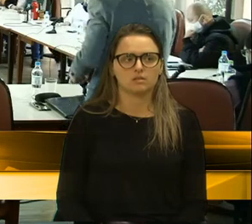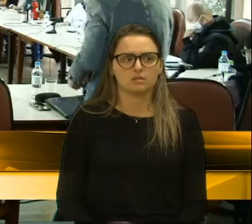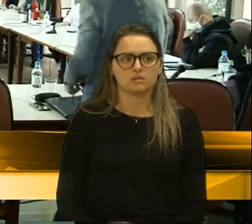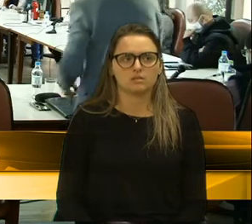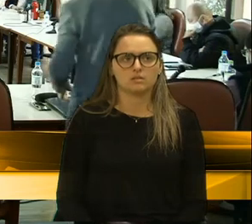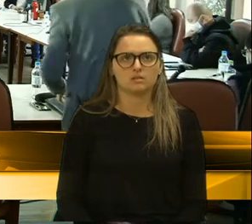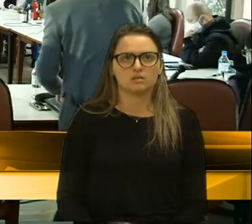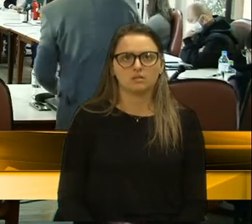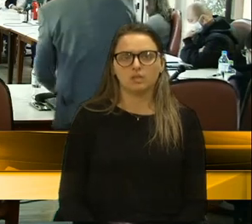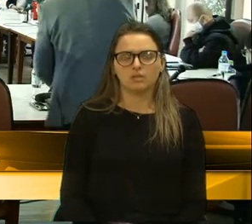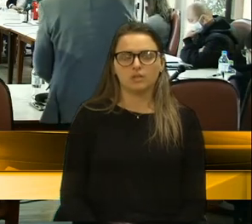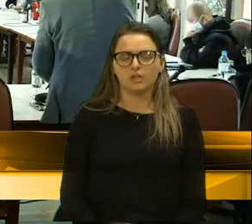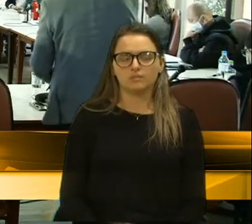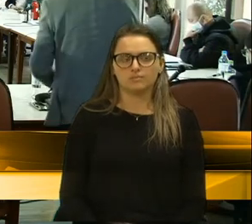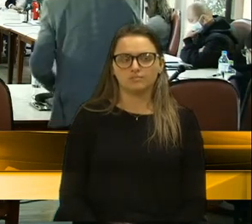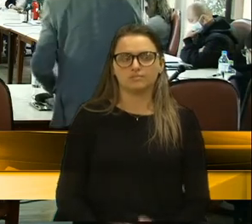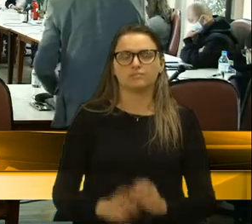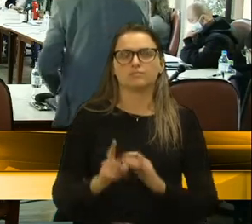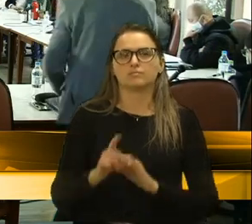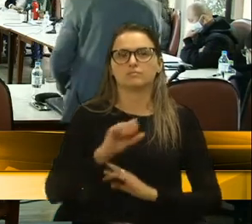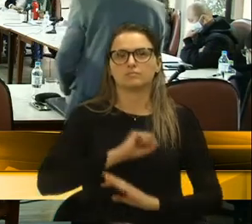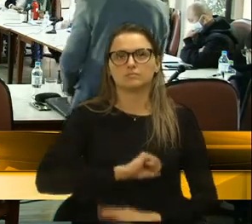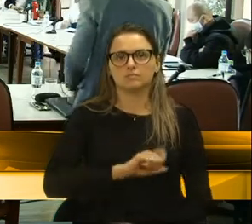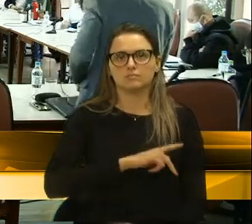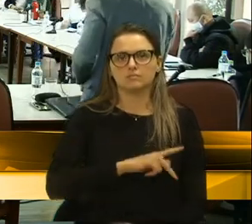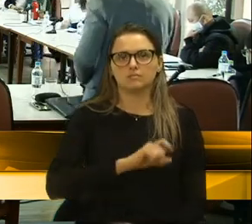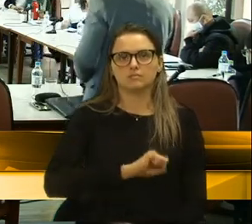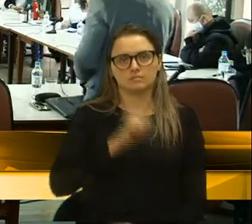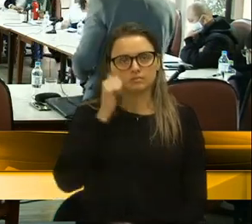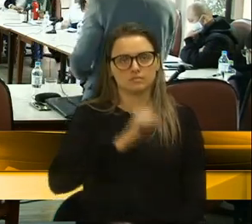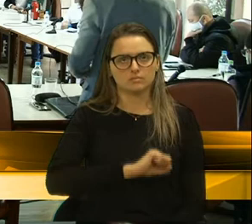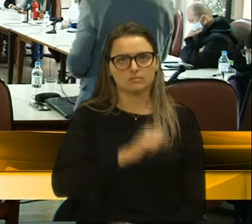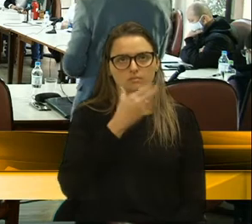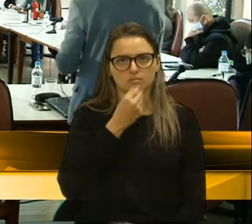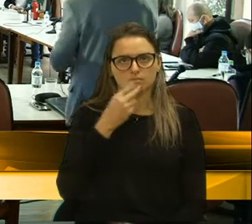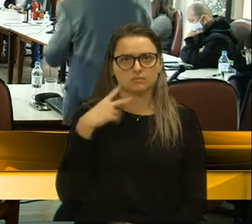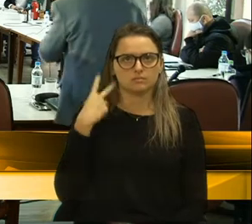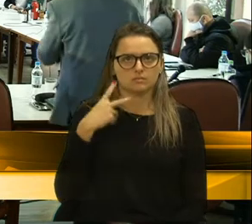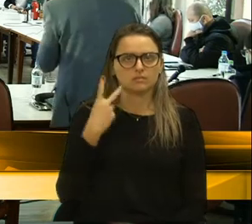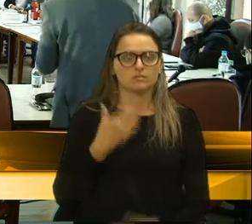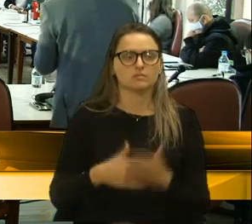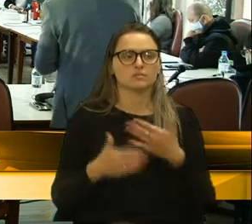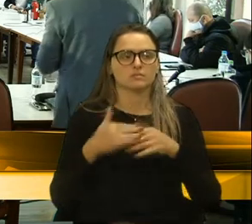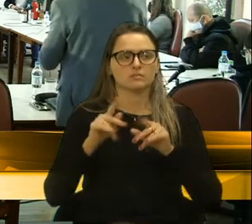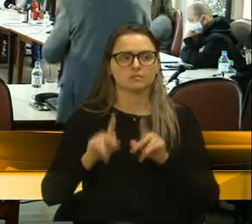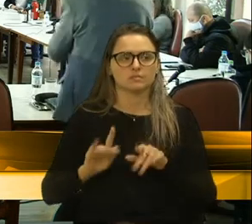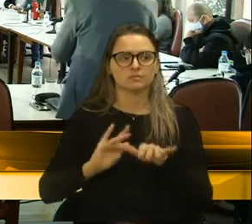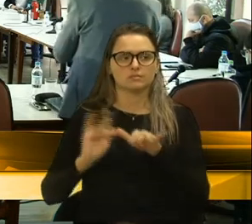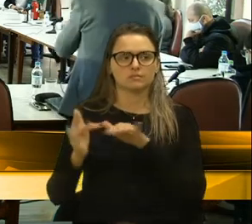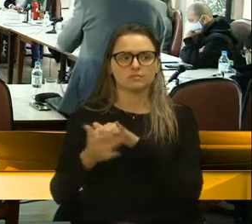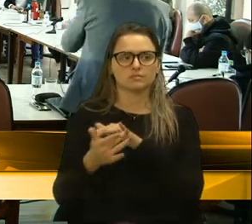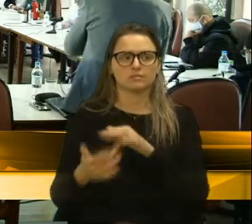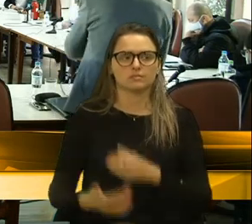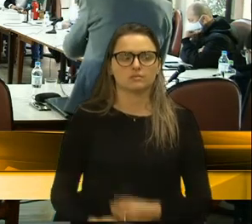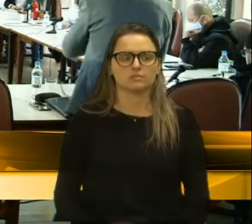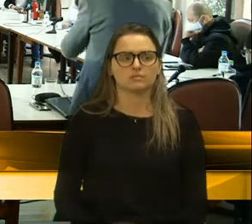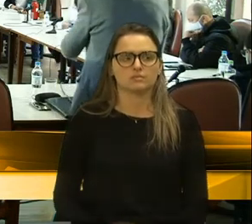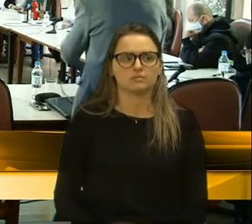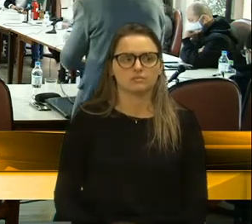Senhor presidente, senhores vereadores, pessoal que nos acompanha através das redes sociais. Vamos fazer uma